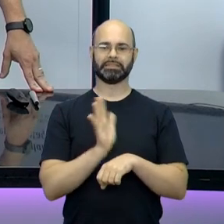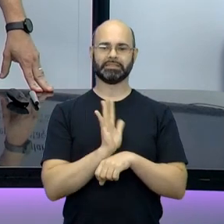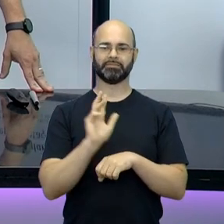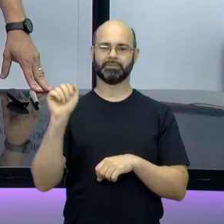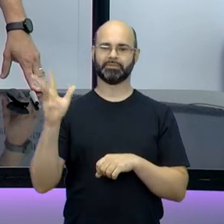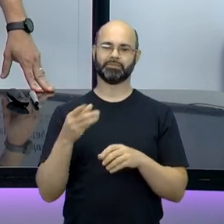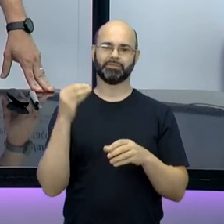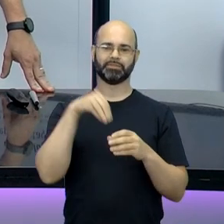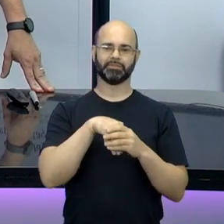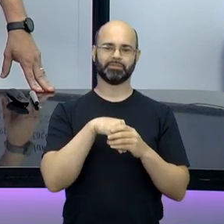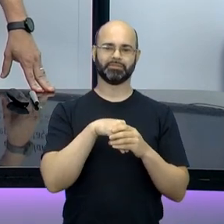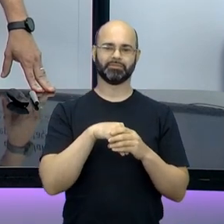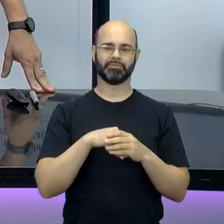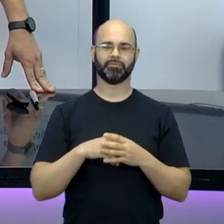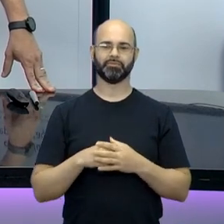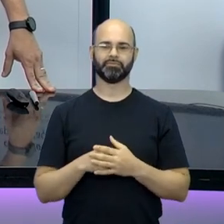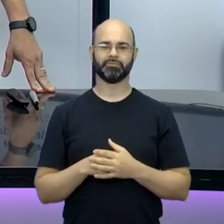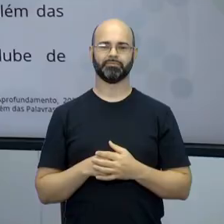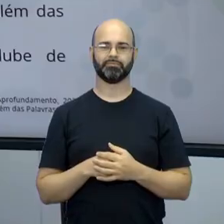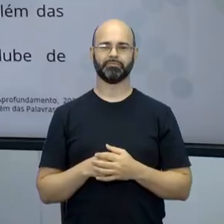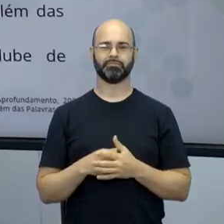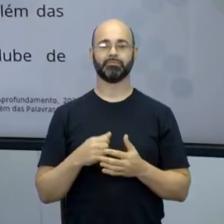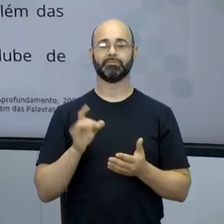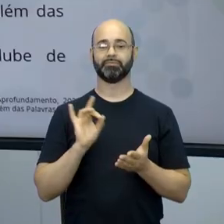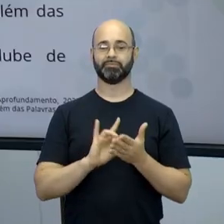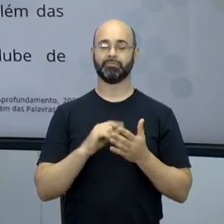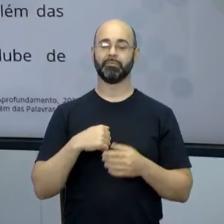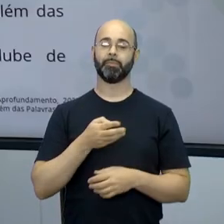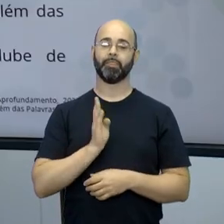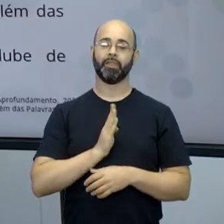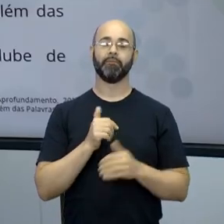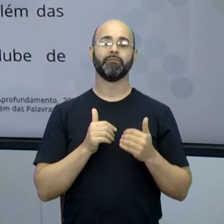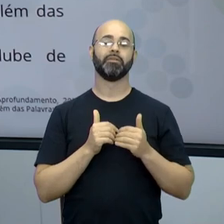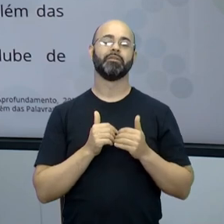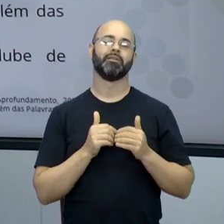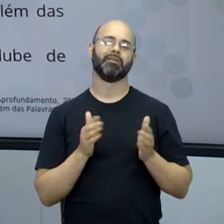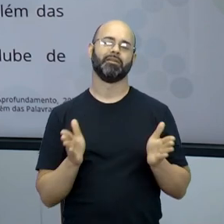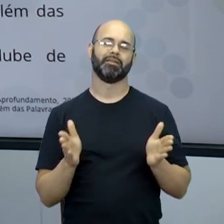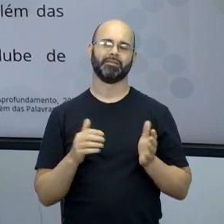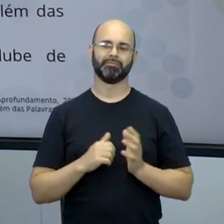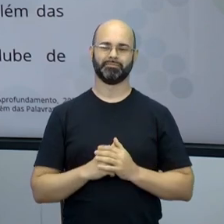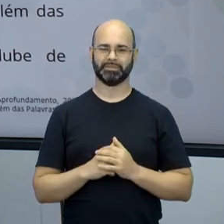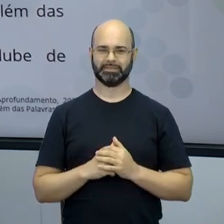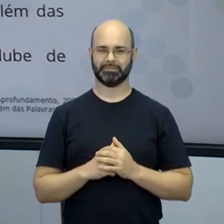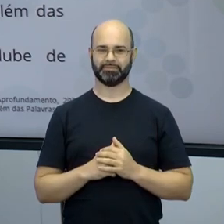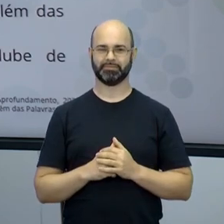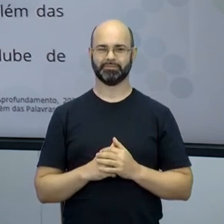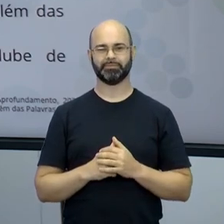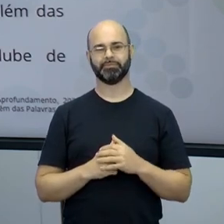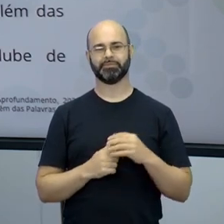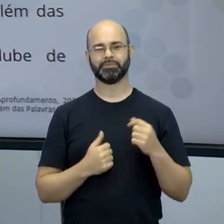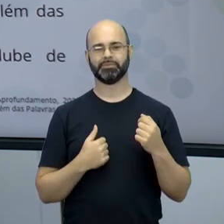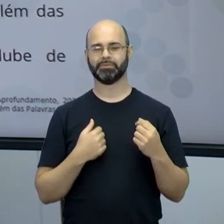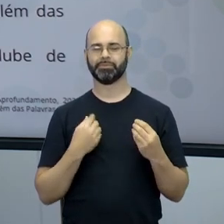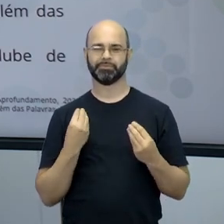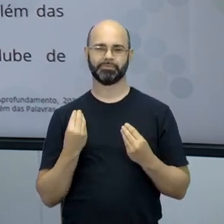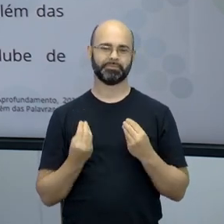Cinema. E, na verdade, eu vou abrir meu coração com vocês. Eu fiz questão, gente até fez alguns